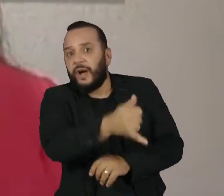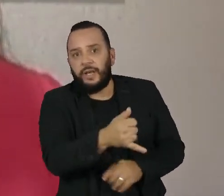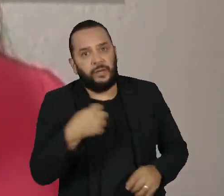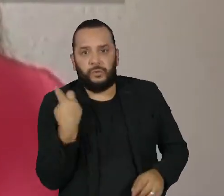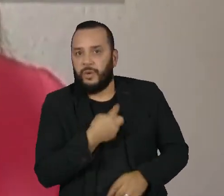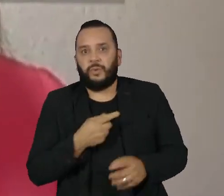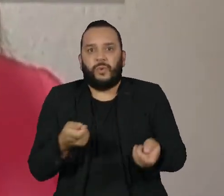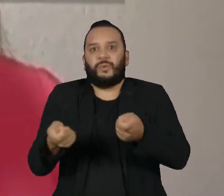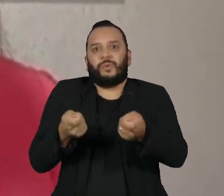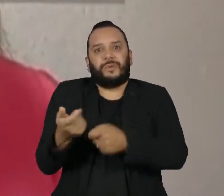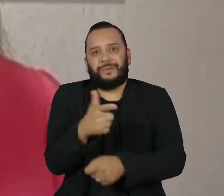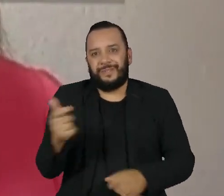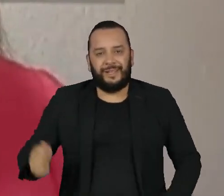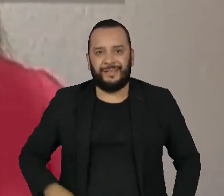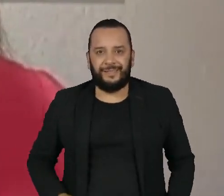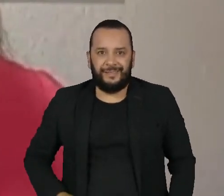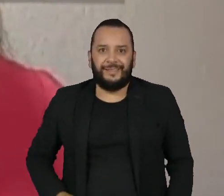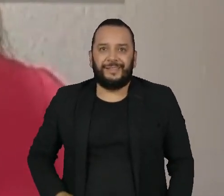disso.